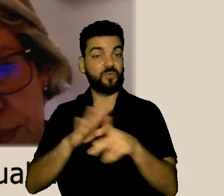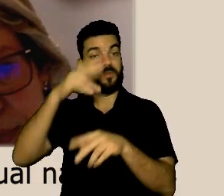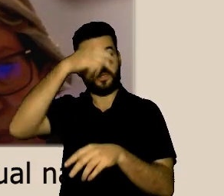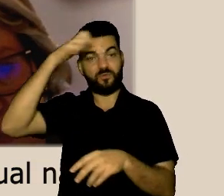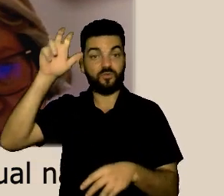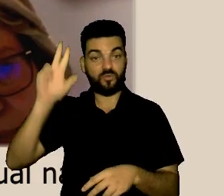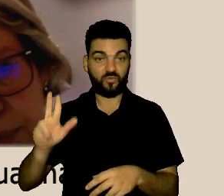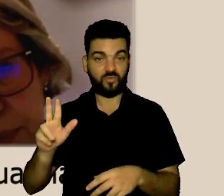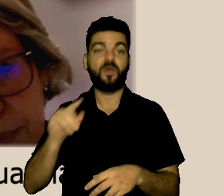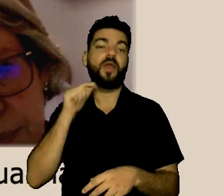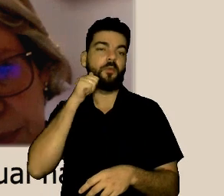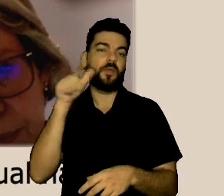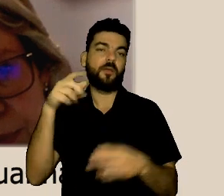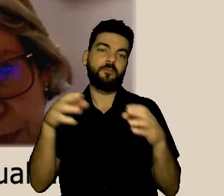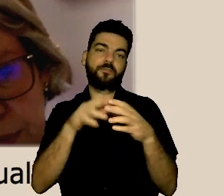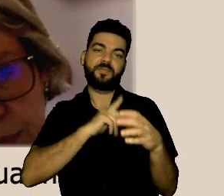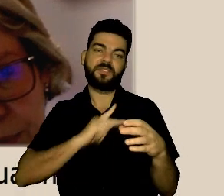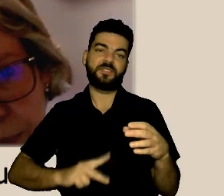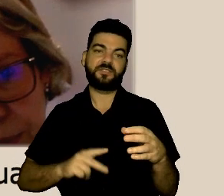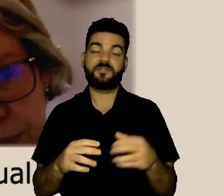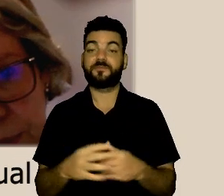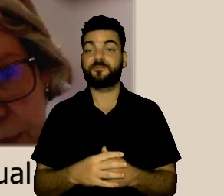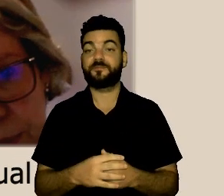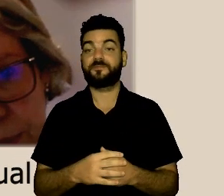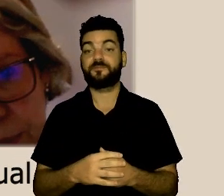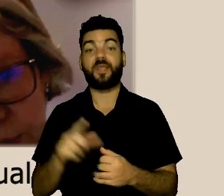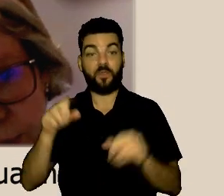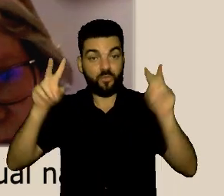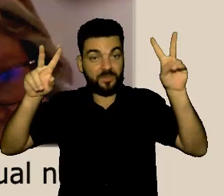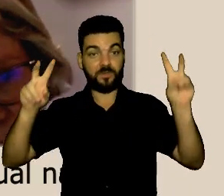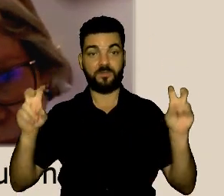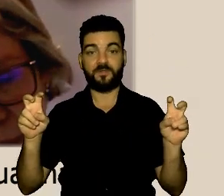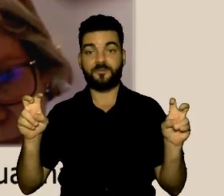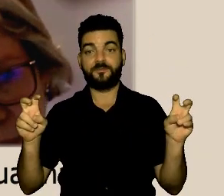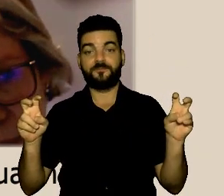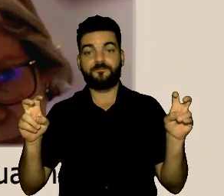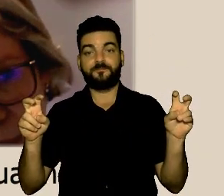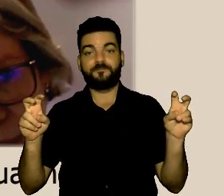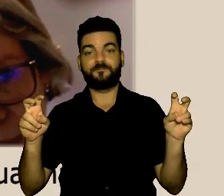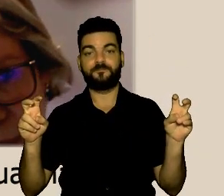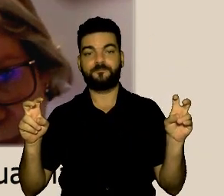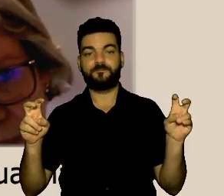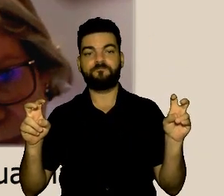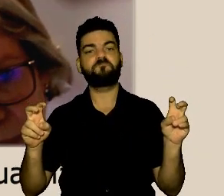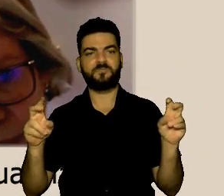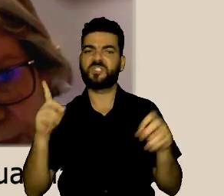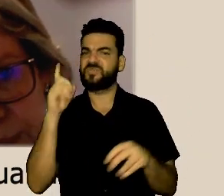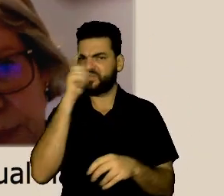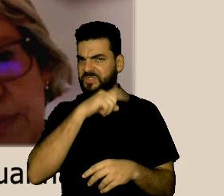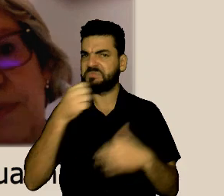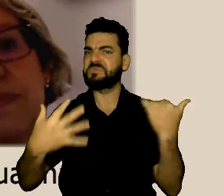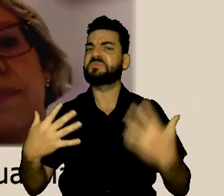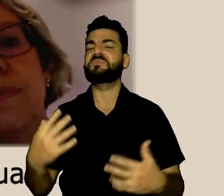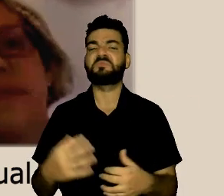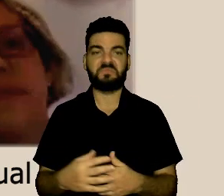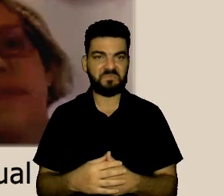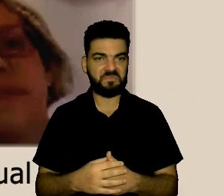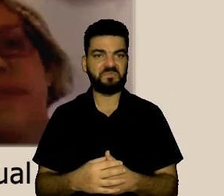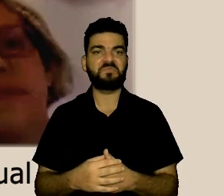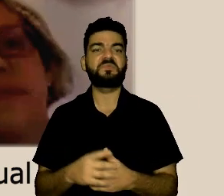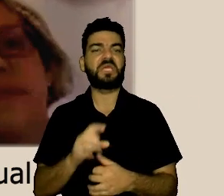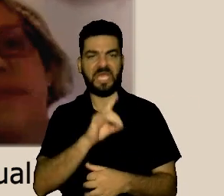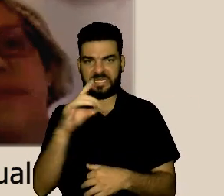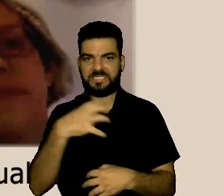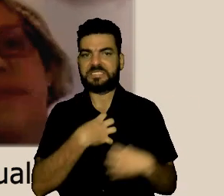claro, um tema delicado, um tema espinhoso, mas que é preciso ser tratado,